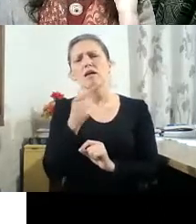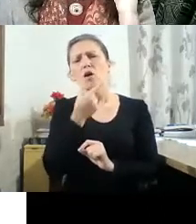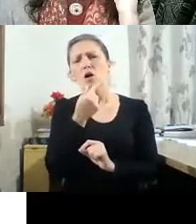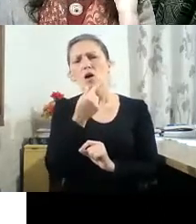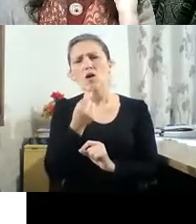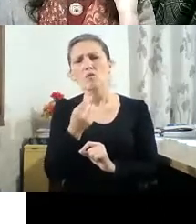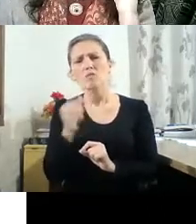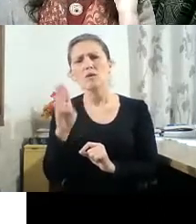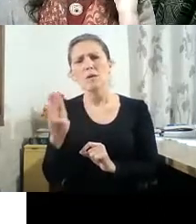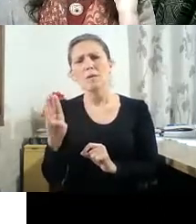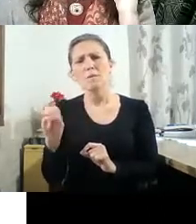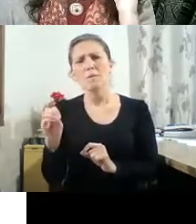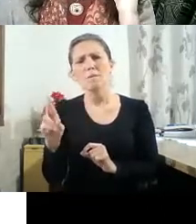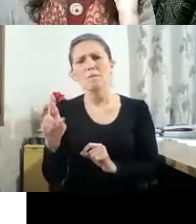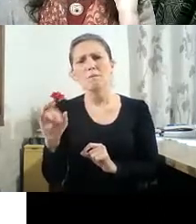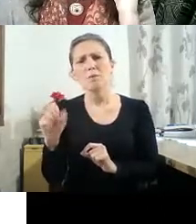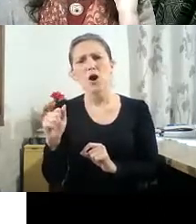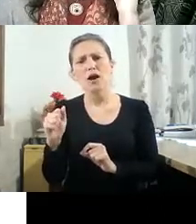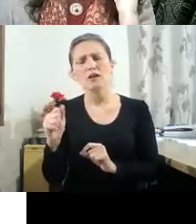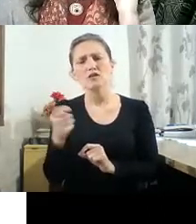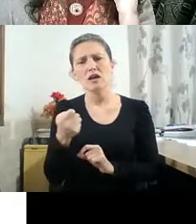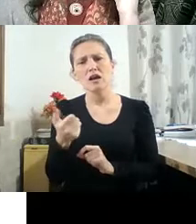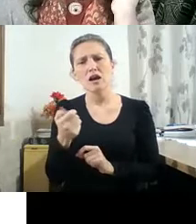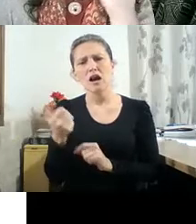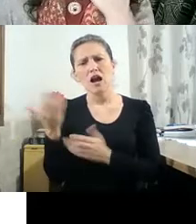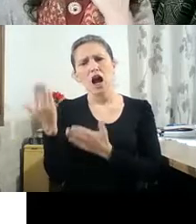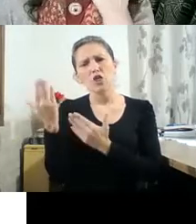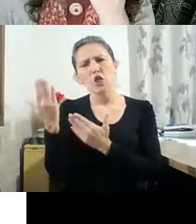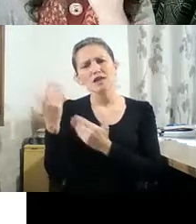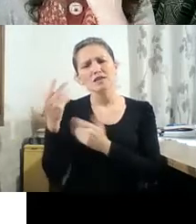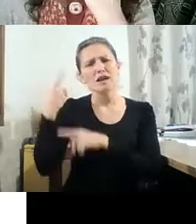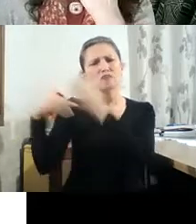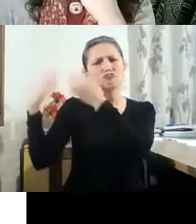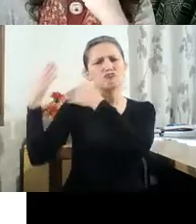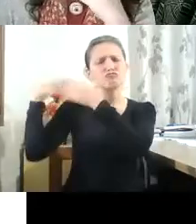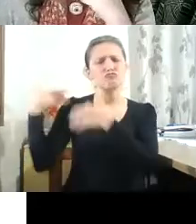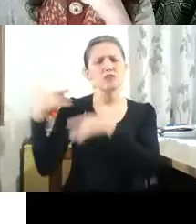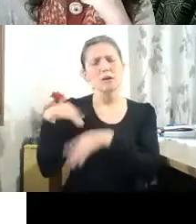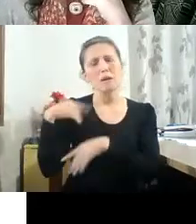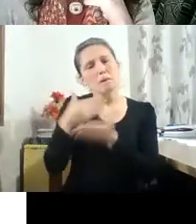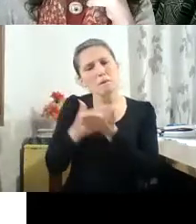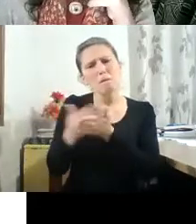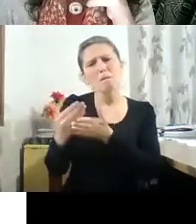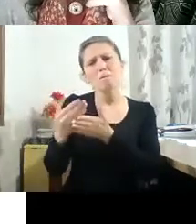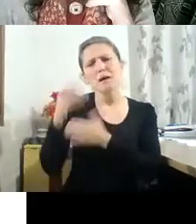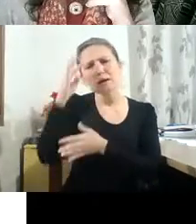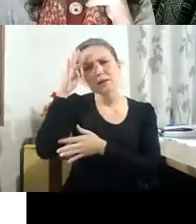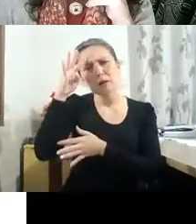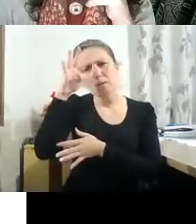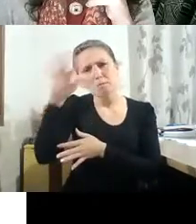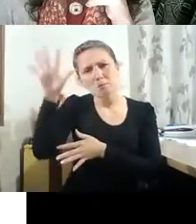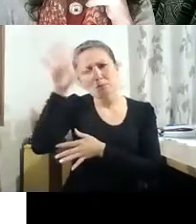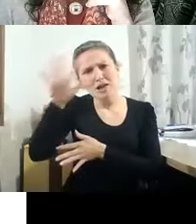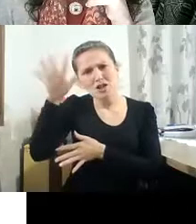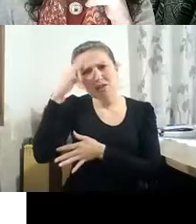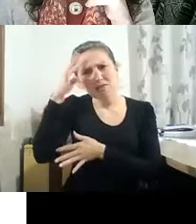adolescente começa a construir esse imaginário que não começa pela fotografia, mas que também passou pelo desenho,